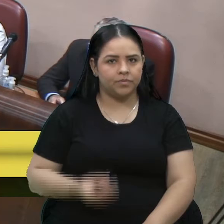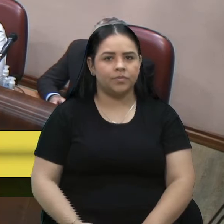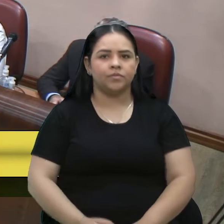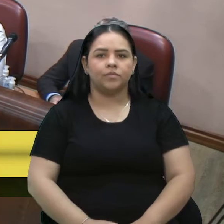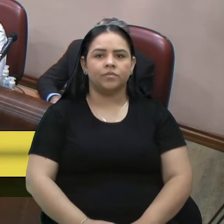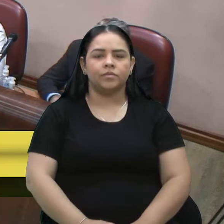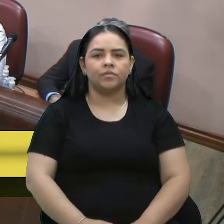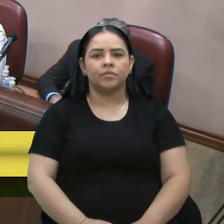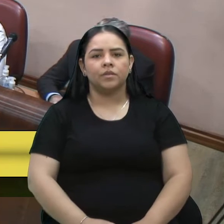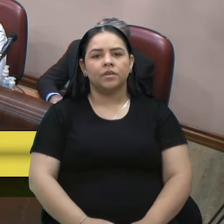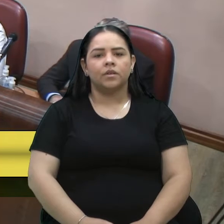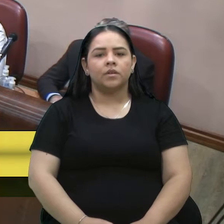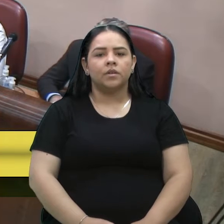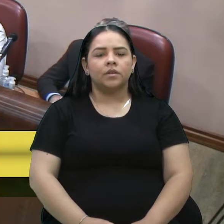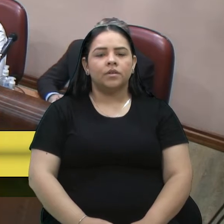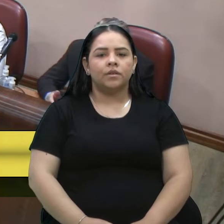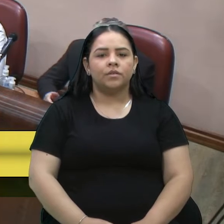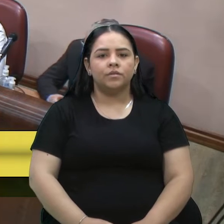Presente, vereador. Presente.